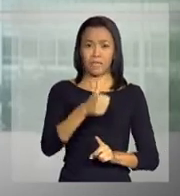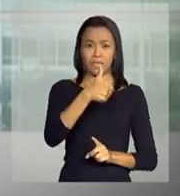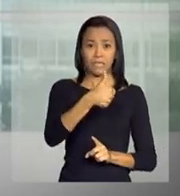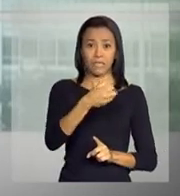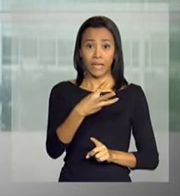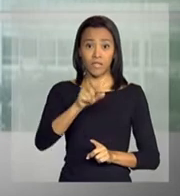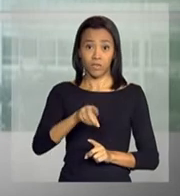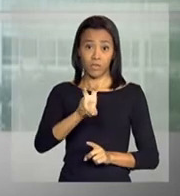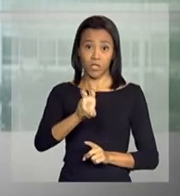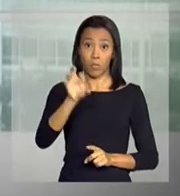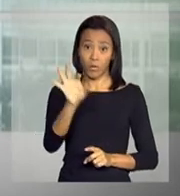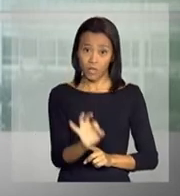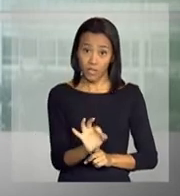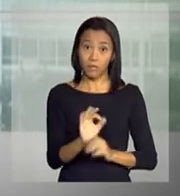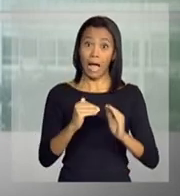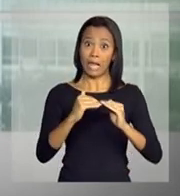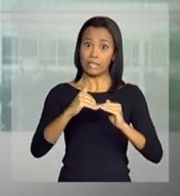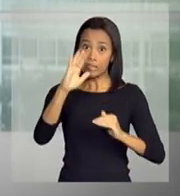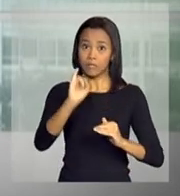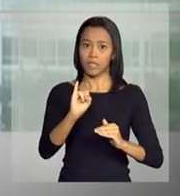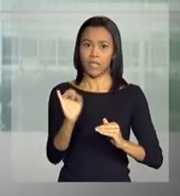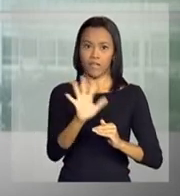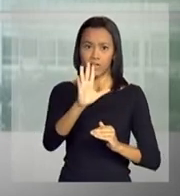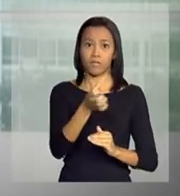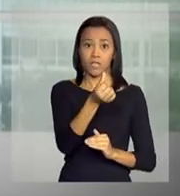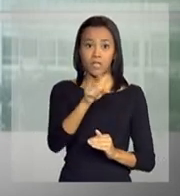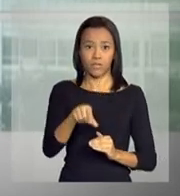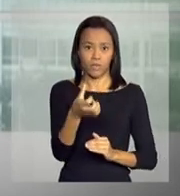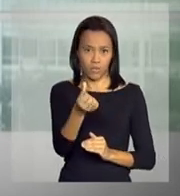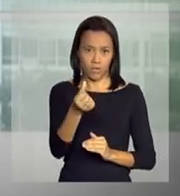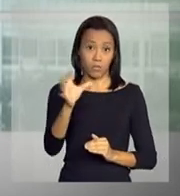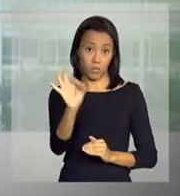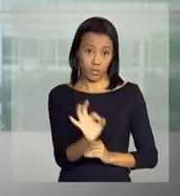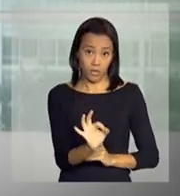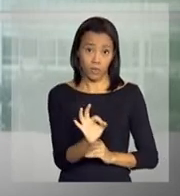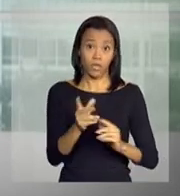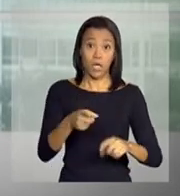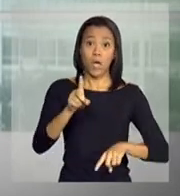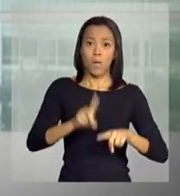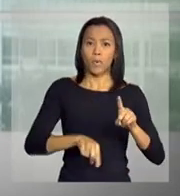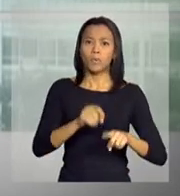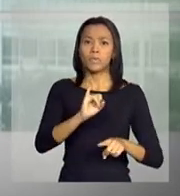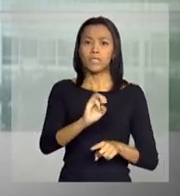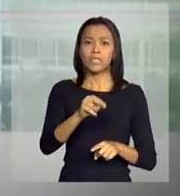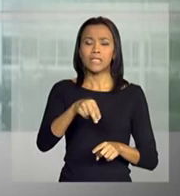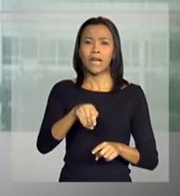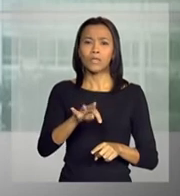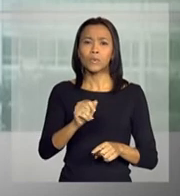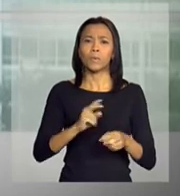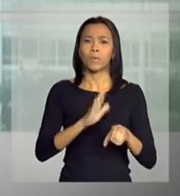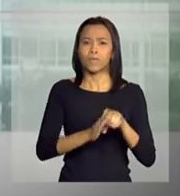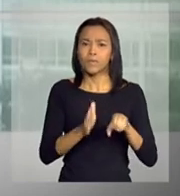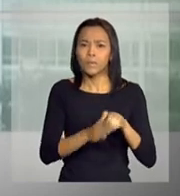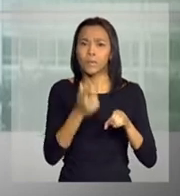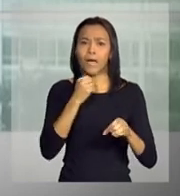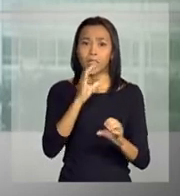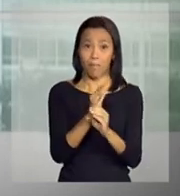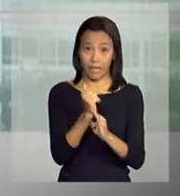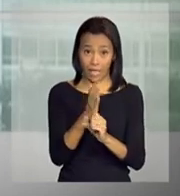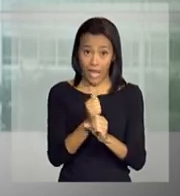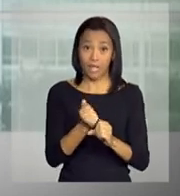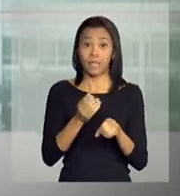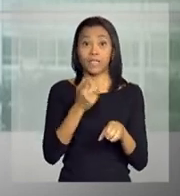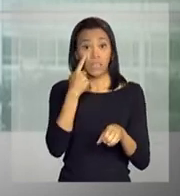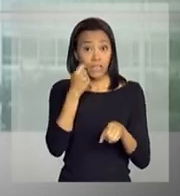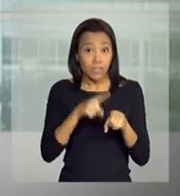,5%, acima da inflação de 6,6%. Produtos in natura, como tomate, batata, cebola